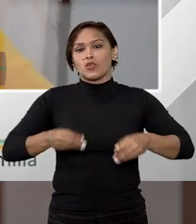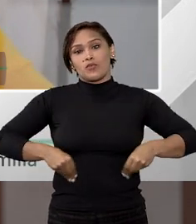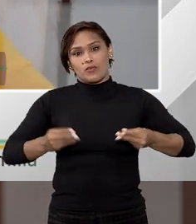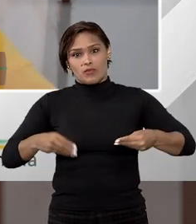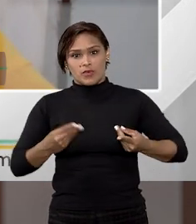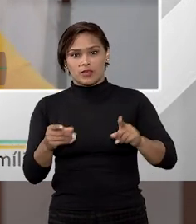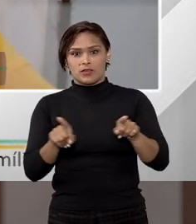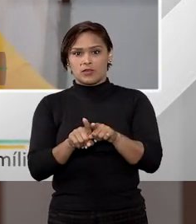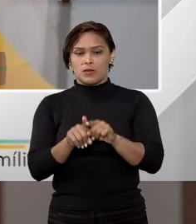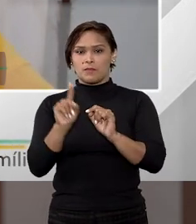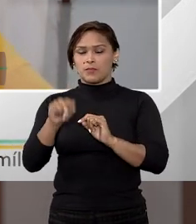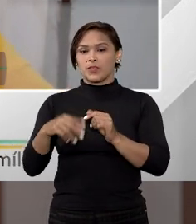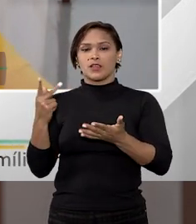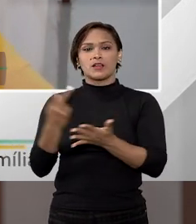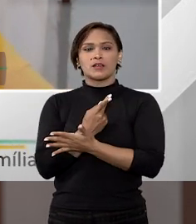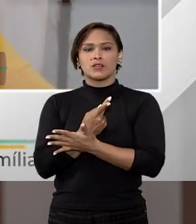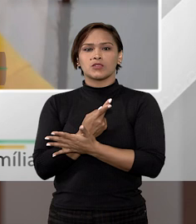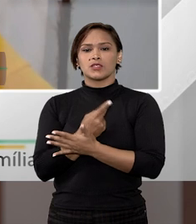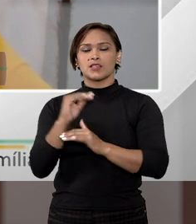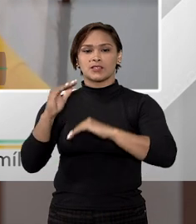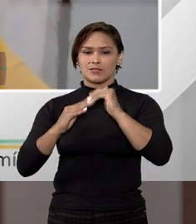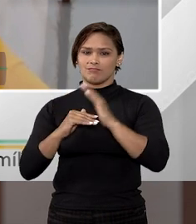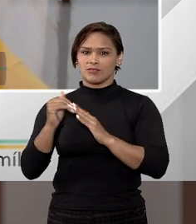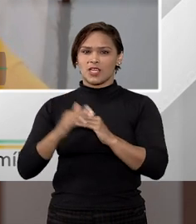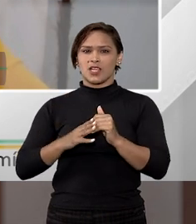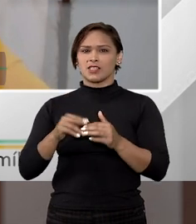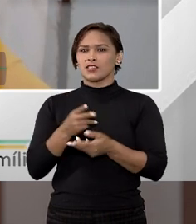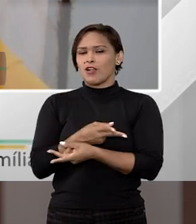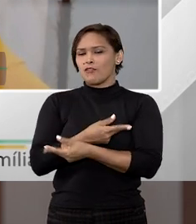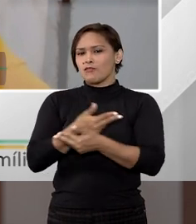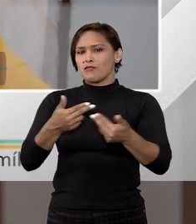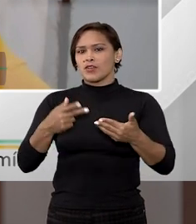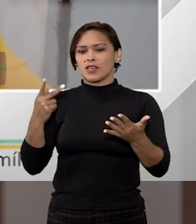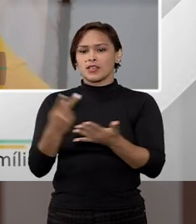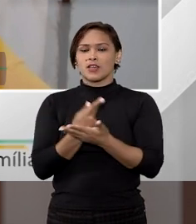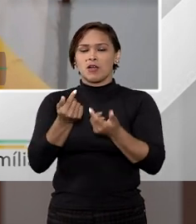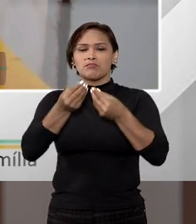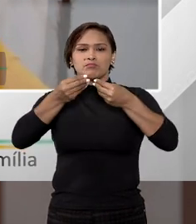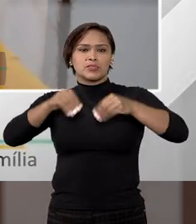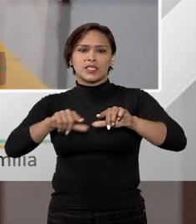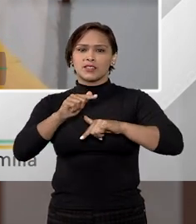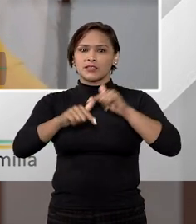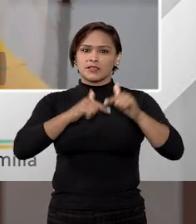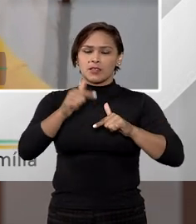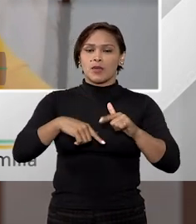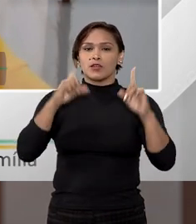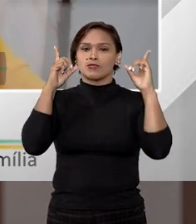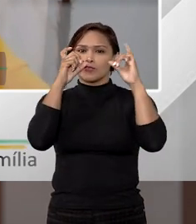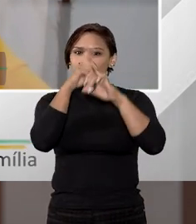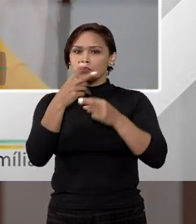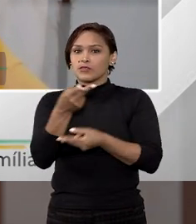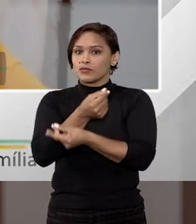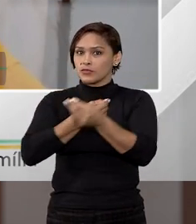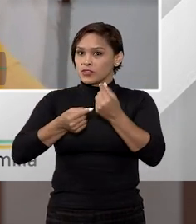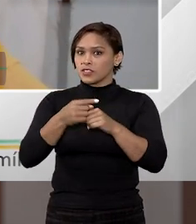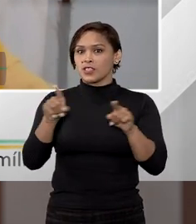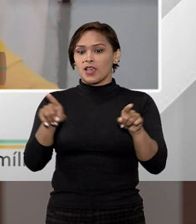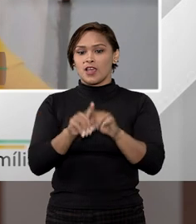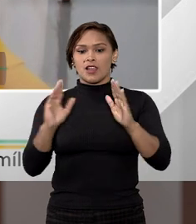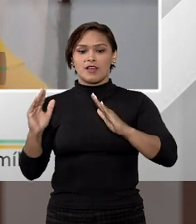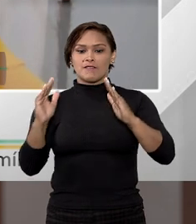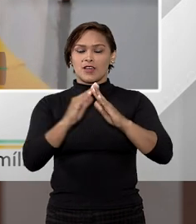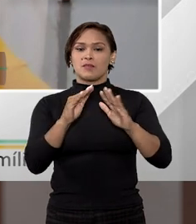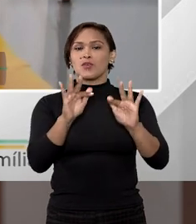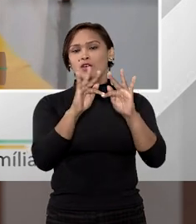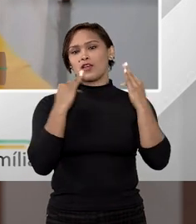os custos. E isso acontece muito na prática. Ou também a pessoa vem a perder o emprego, vem a ter alguma dificuldade financeira, ela vai